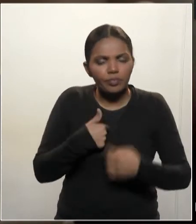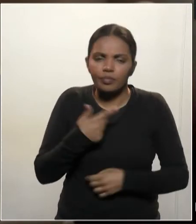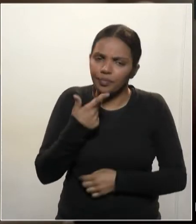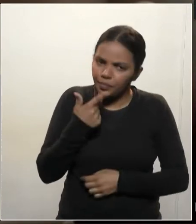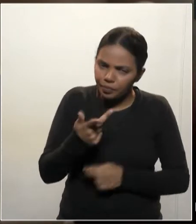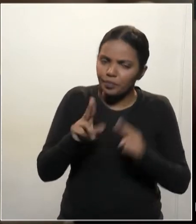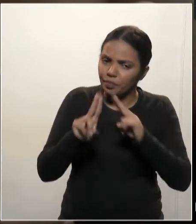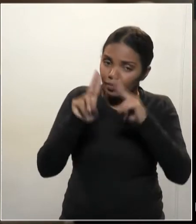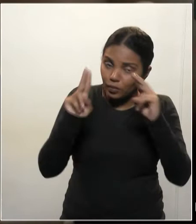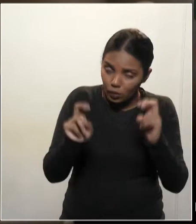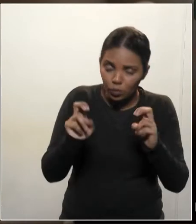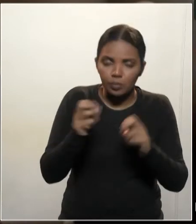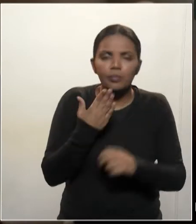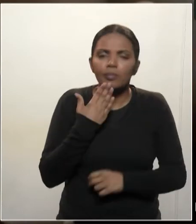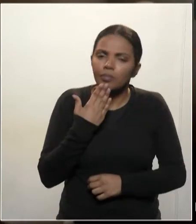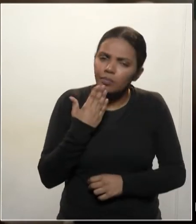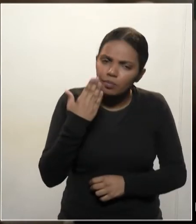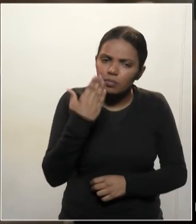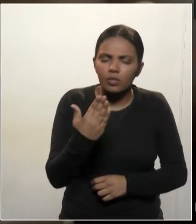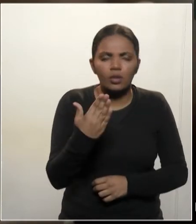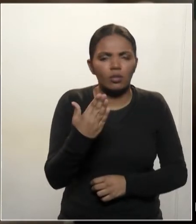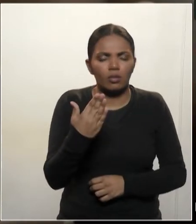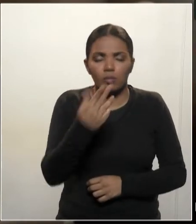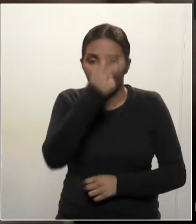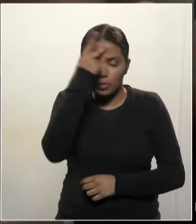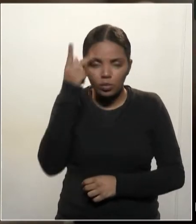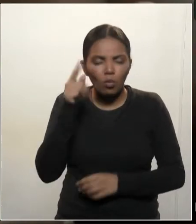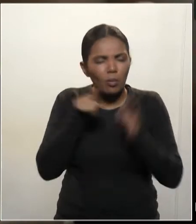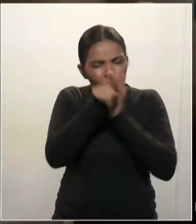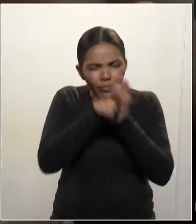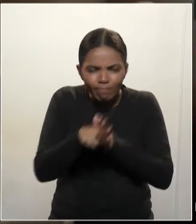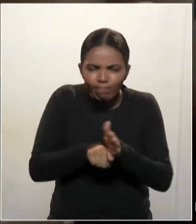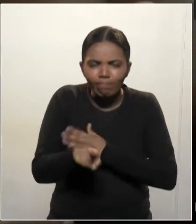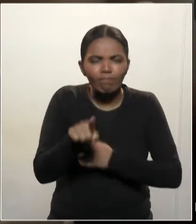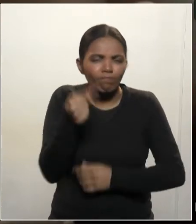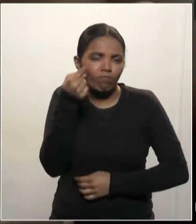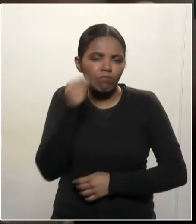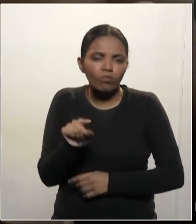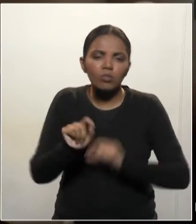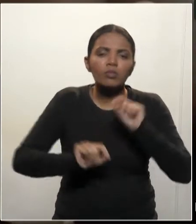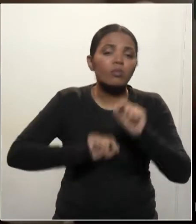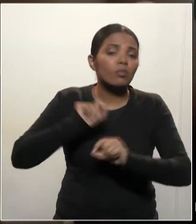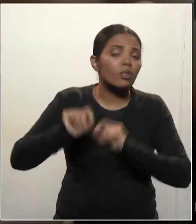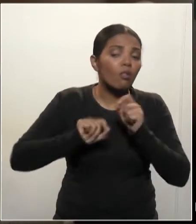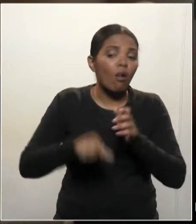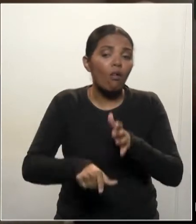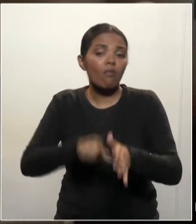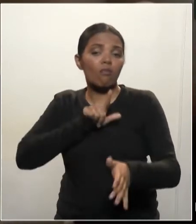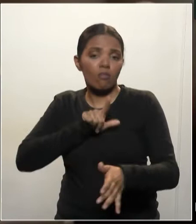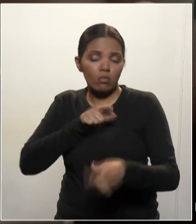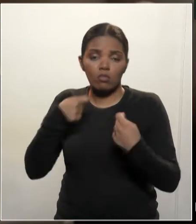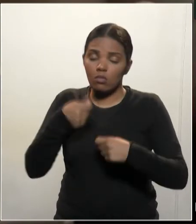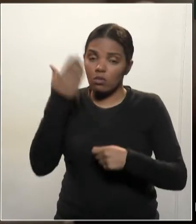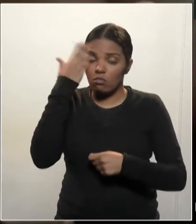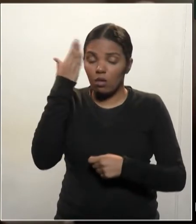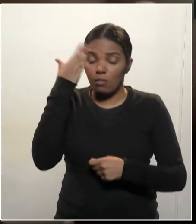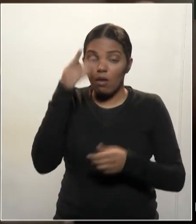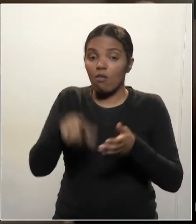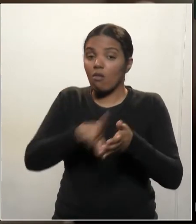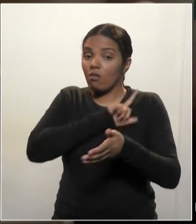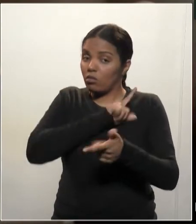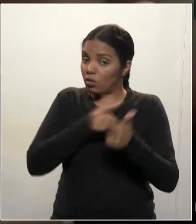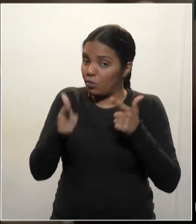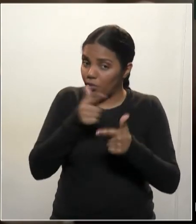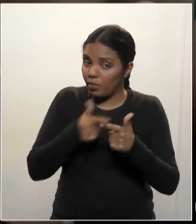comentário e pedir providências aí na investigação, apurar antecipadamente os fatos antes que aconteça.